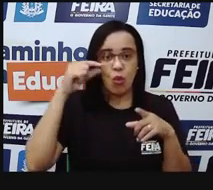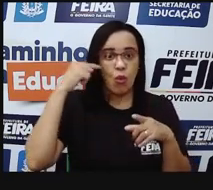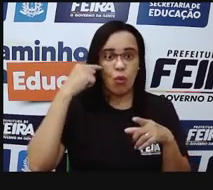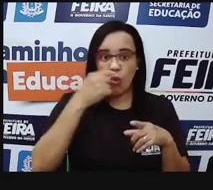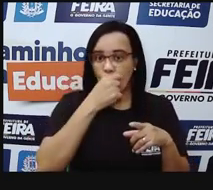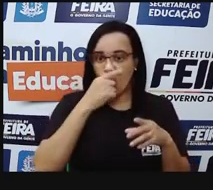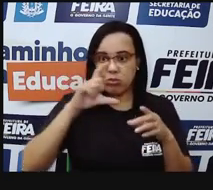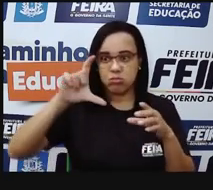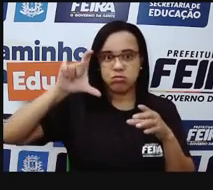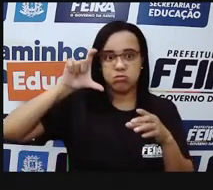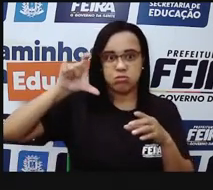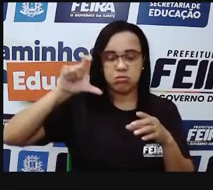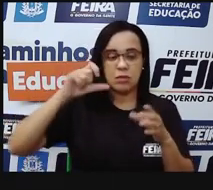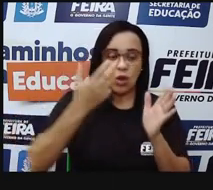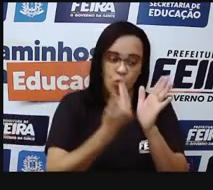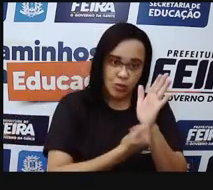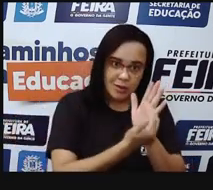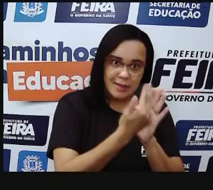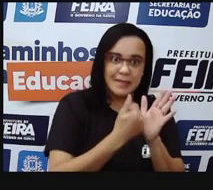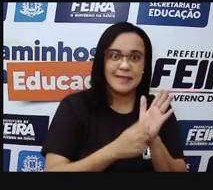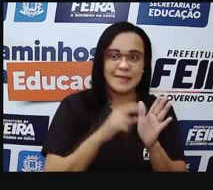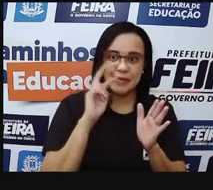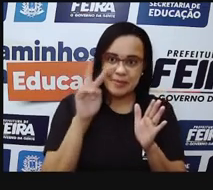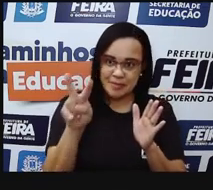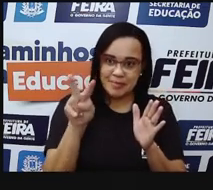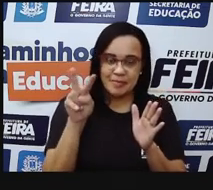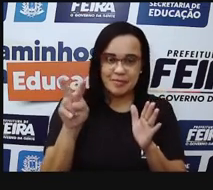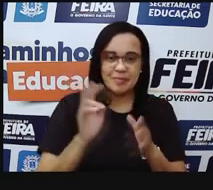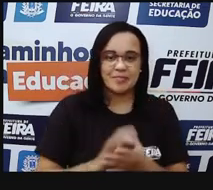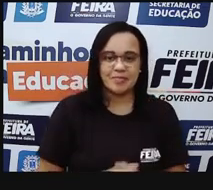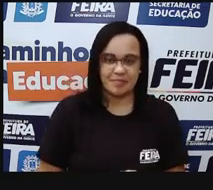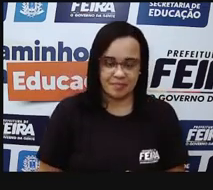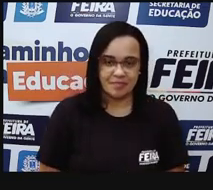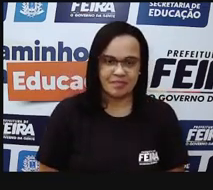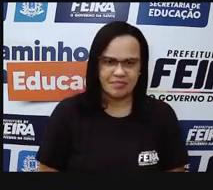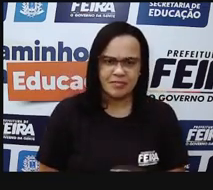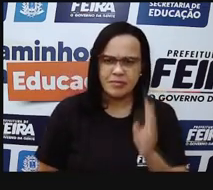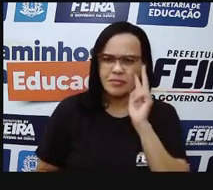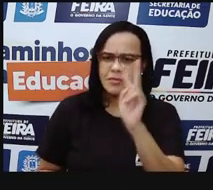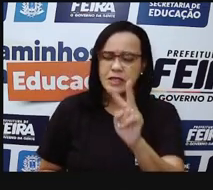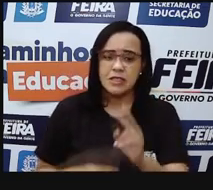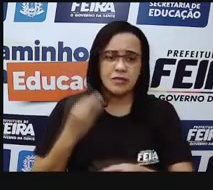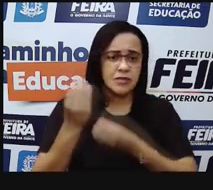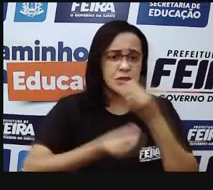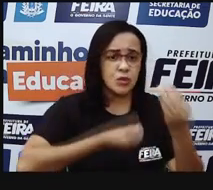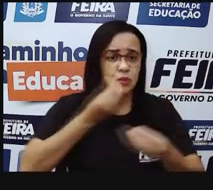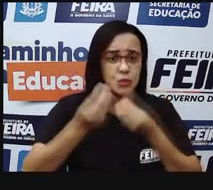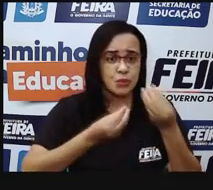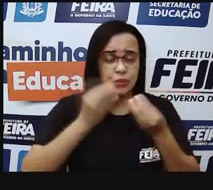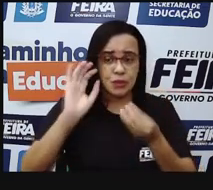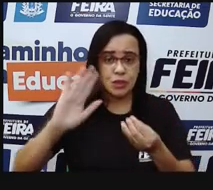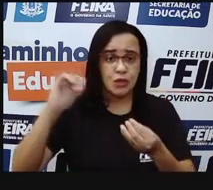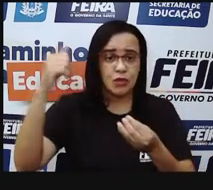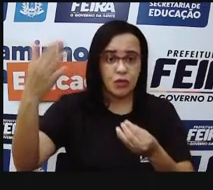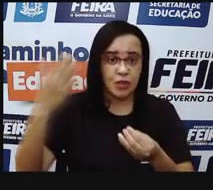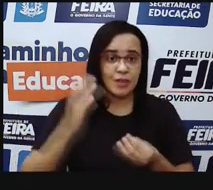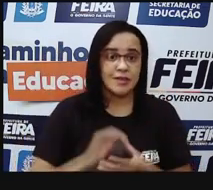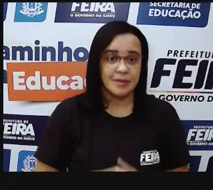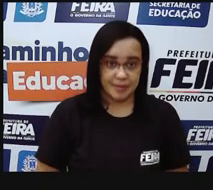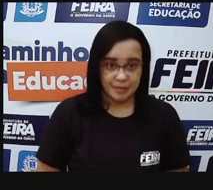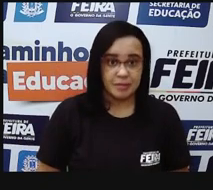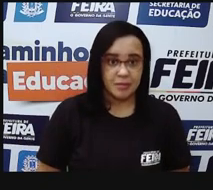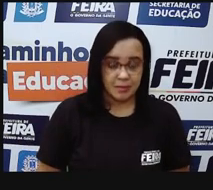ele aqui, lateralmente no nosso olhinho, tá? O que a gente tem mais externamente aqui, onde a gente